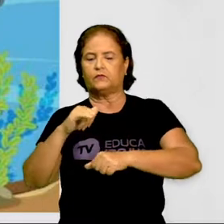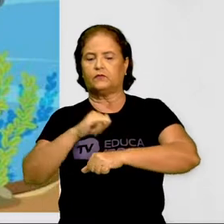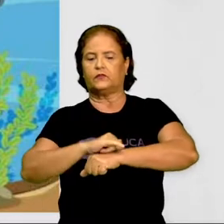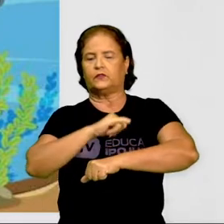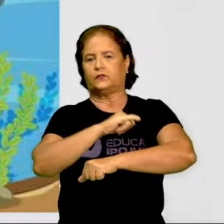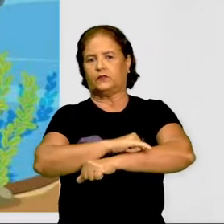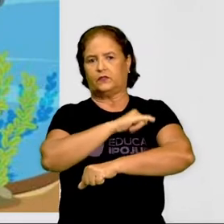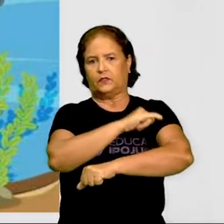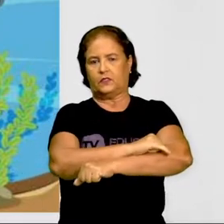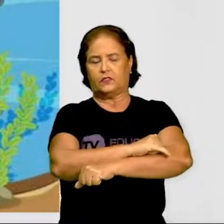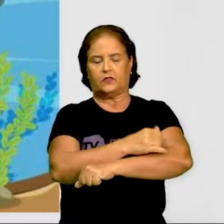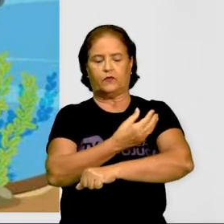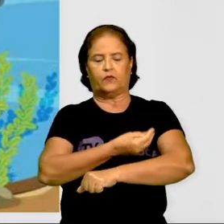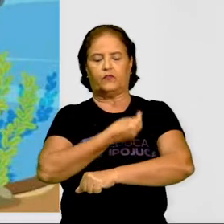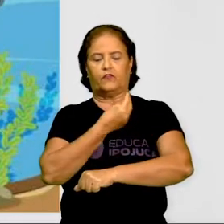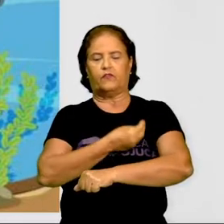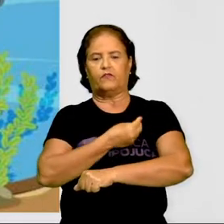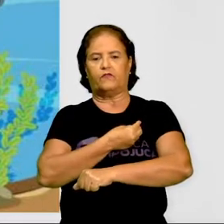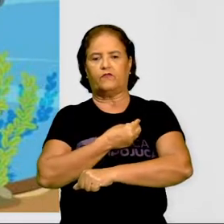fora da água.